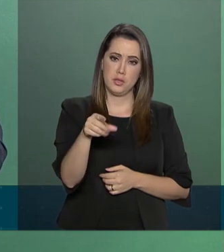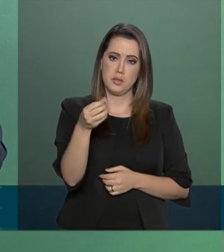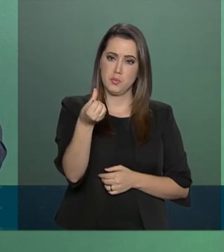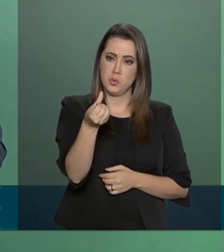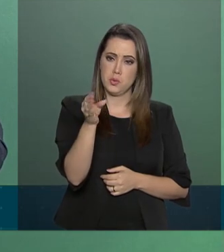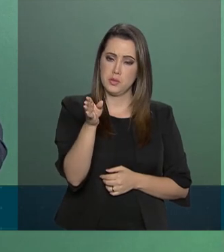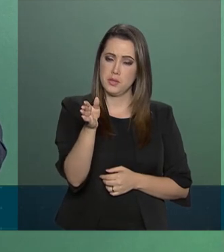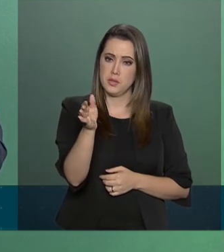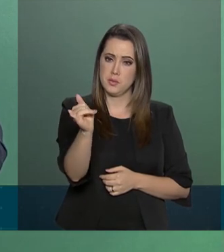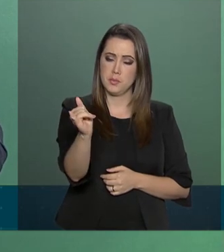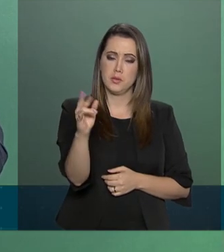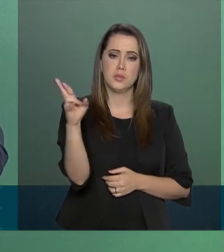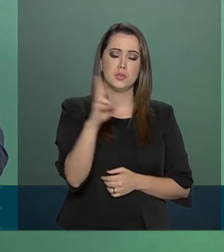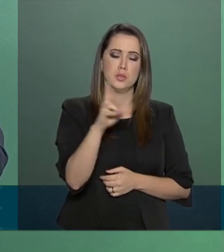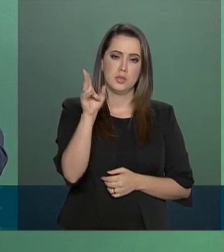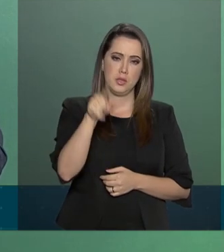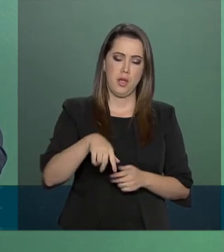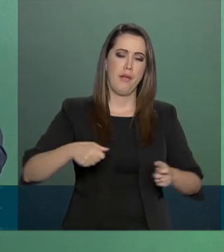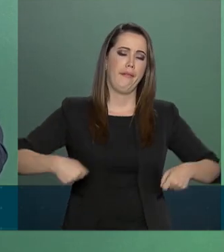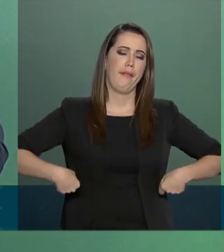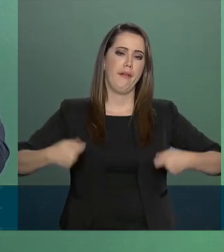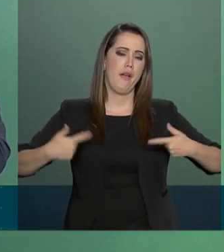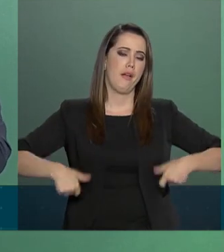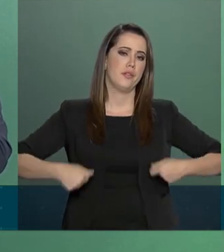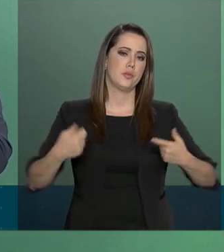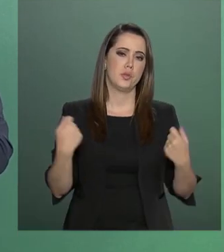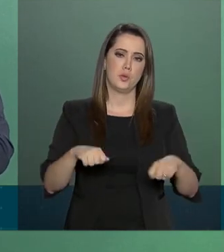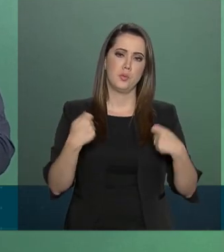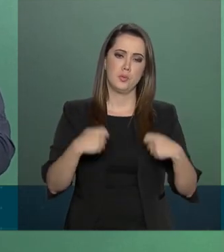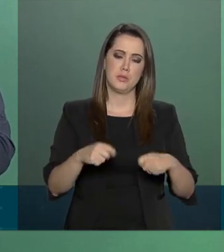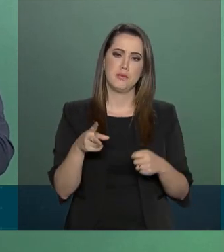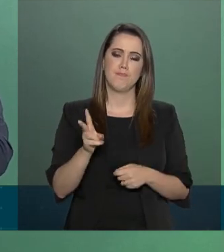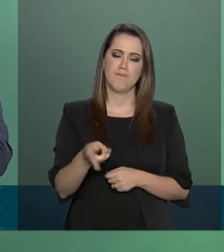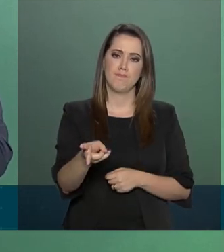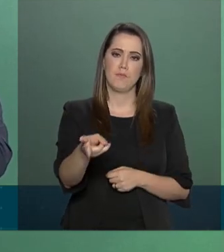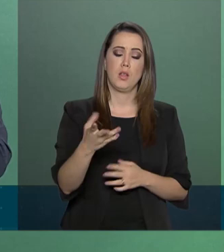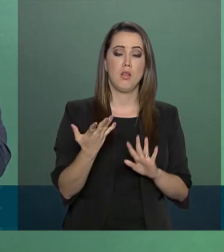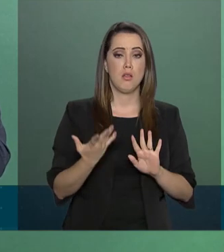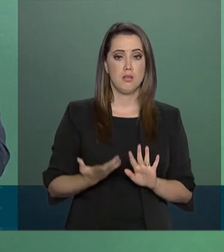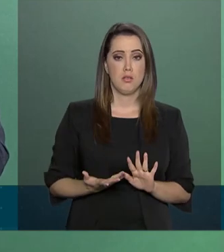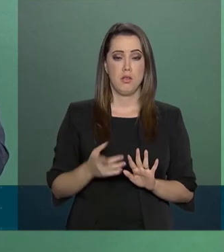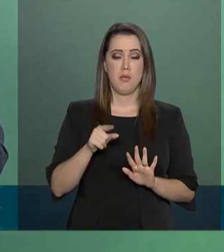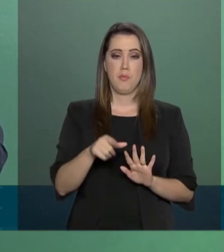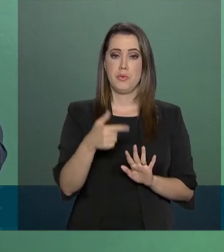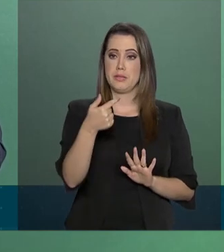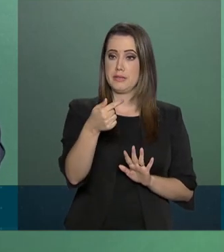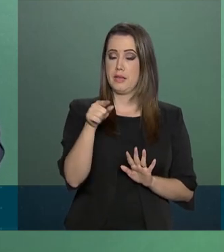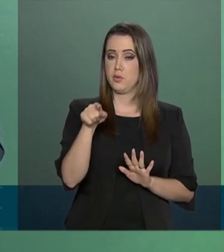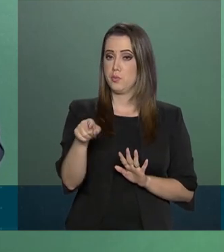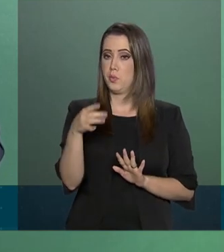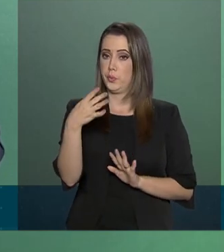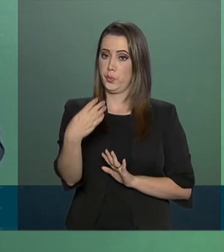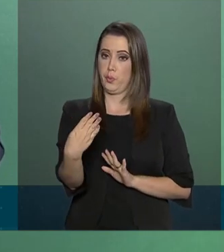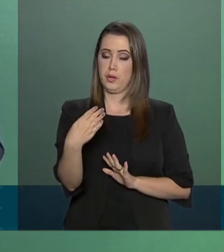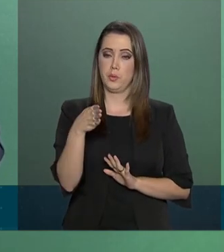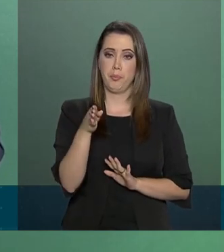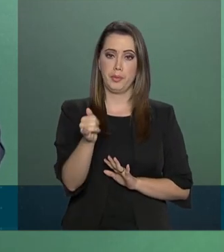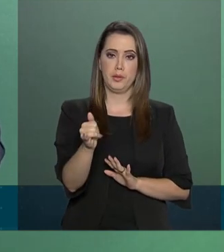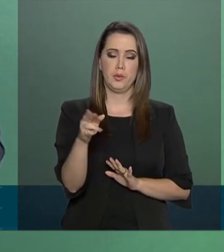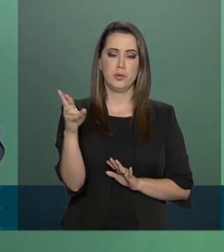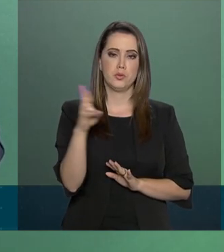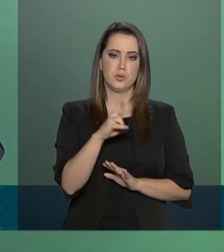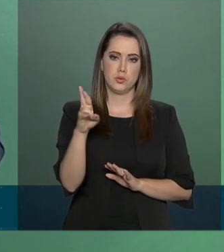bilhões são despesas não obrigatórias, dos quais 7,4 bilhões